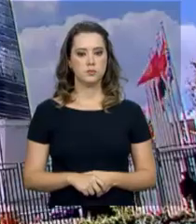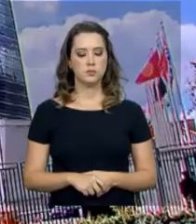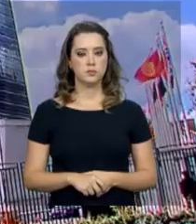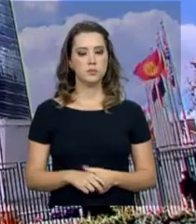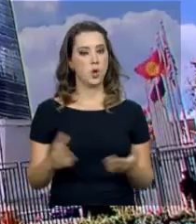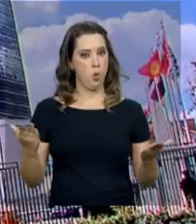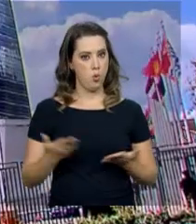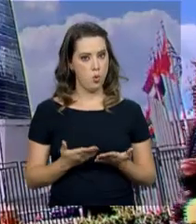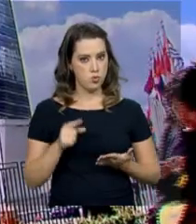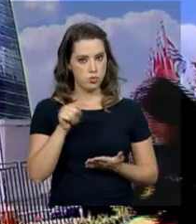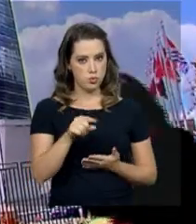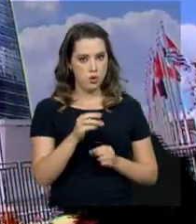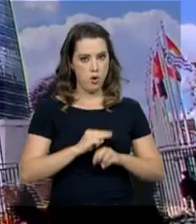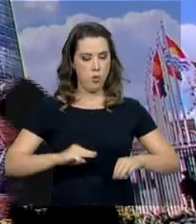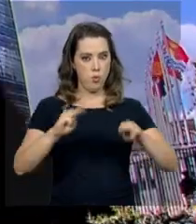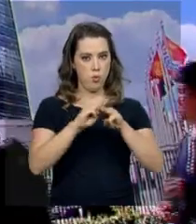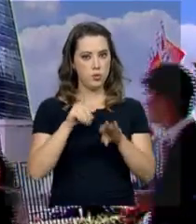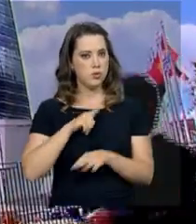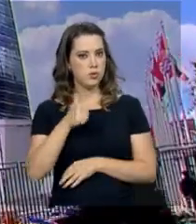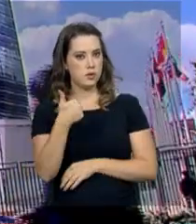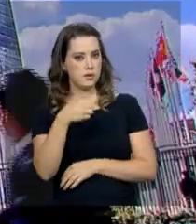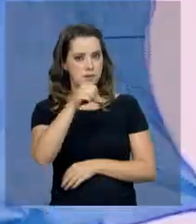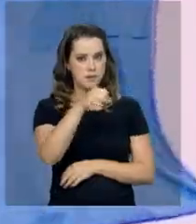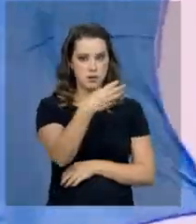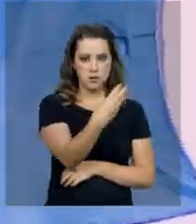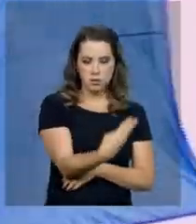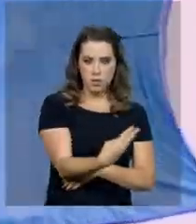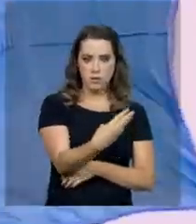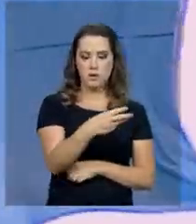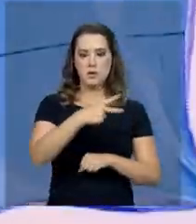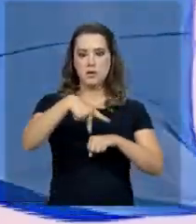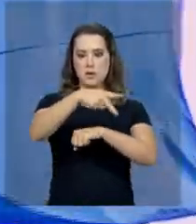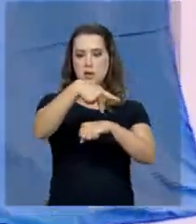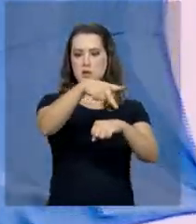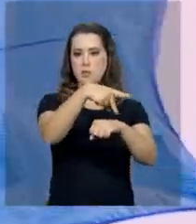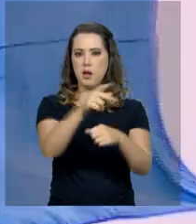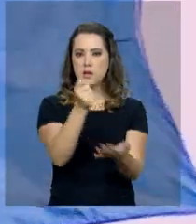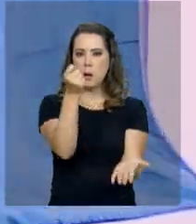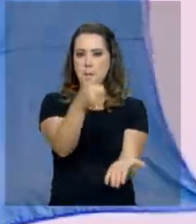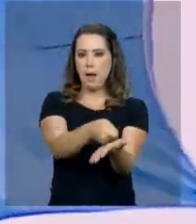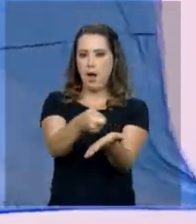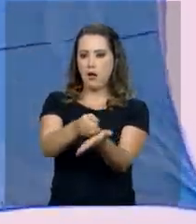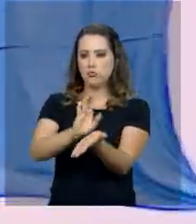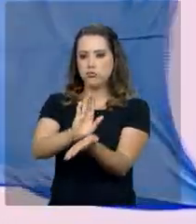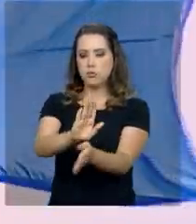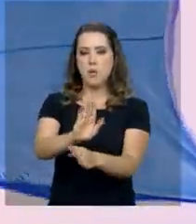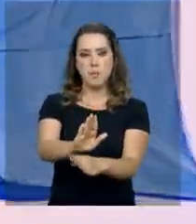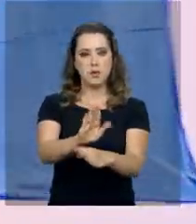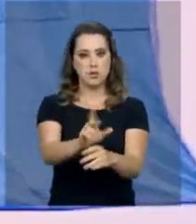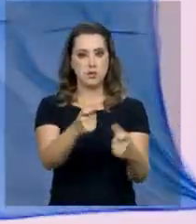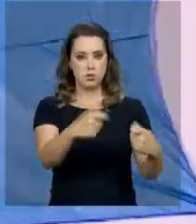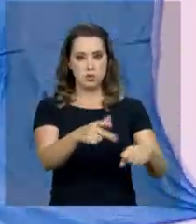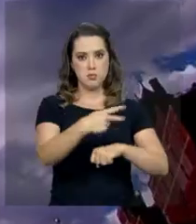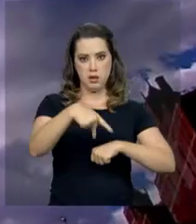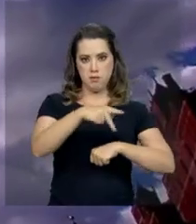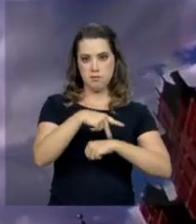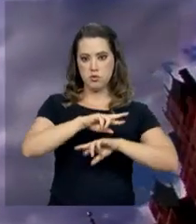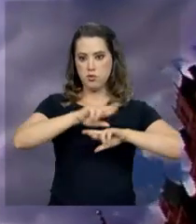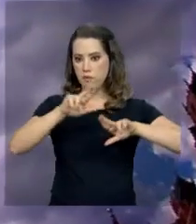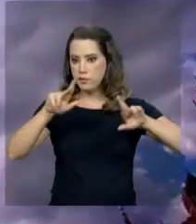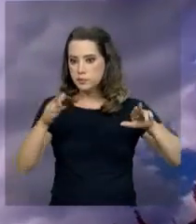Atualmente, a ONU conta com 193 países e é financiada a partir de contribuições dessas nações.